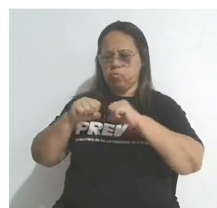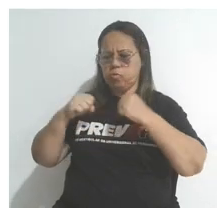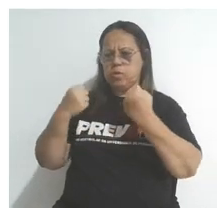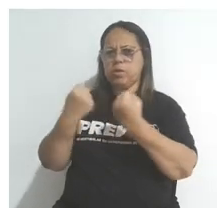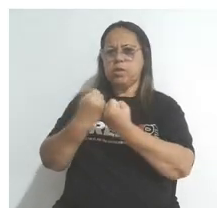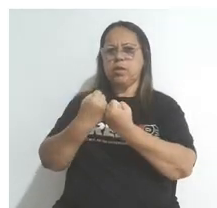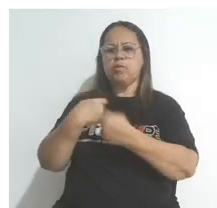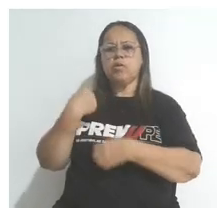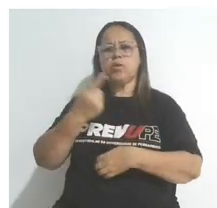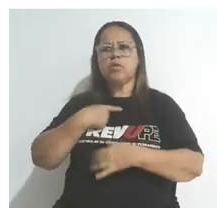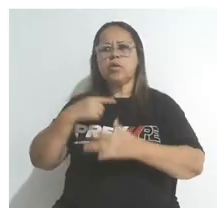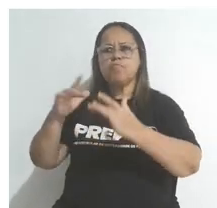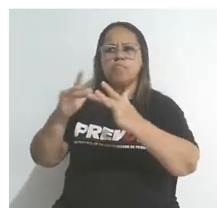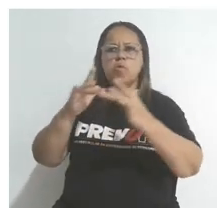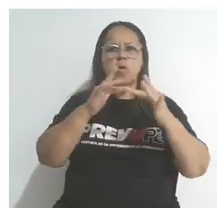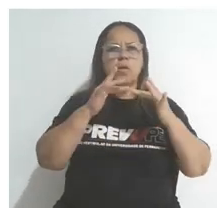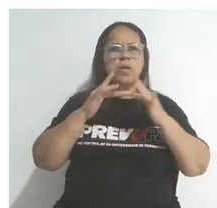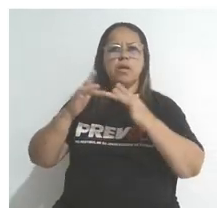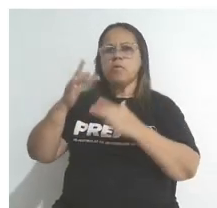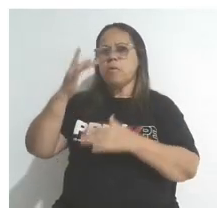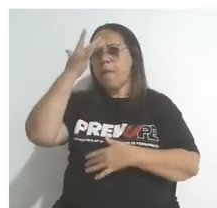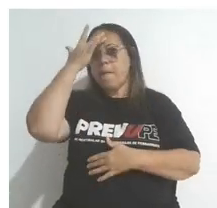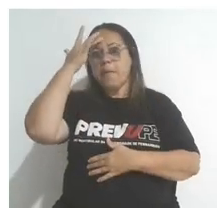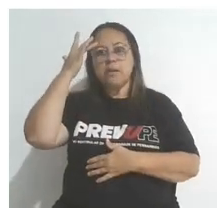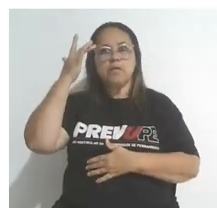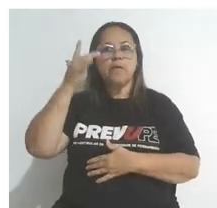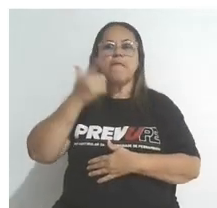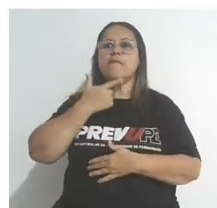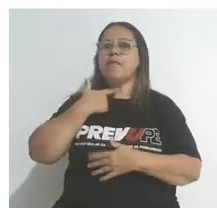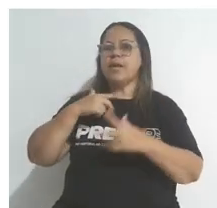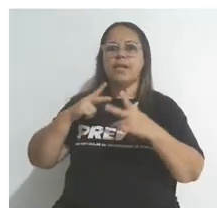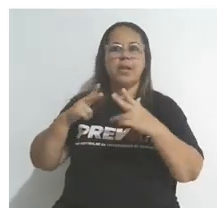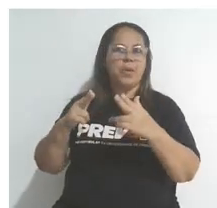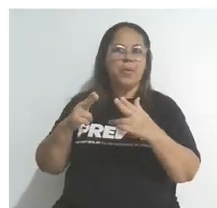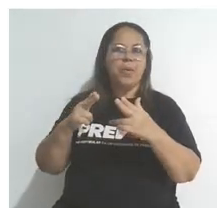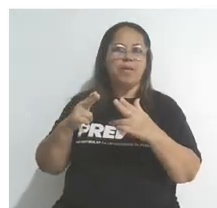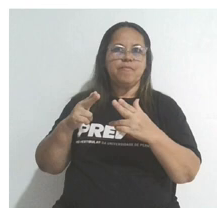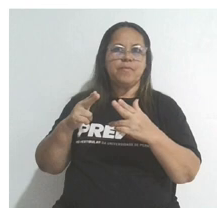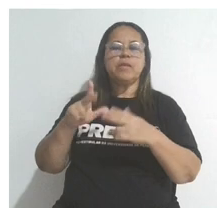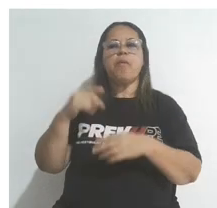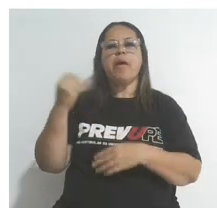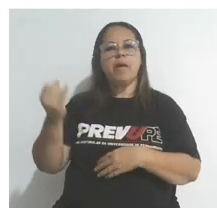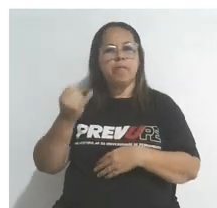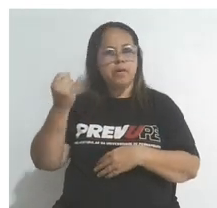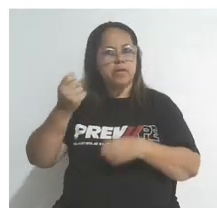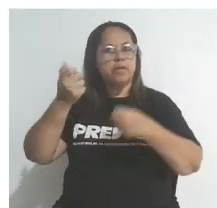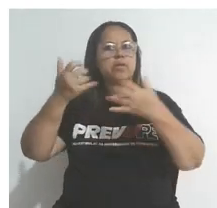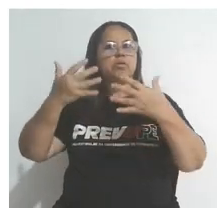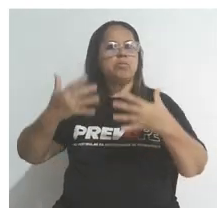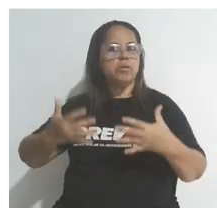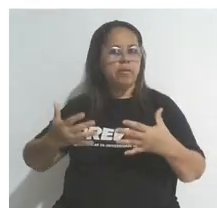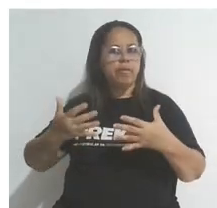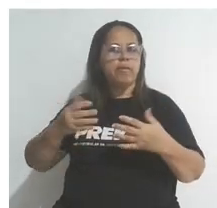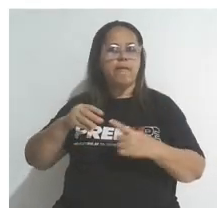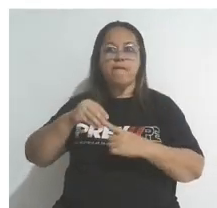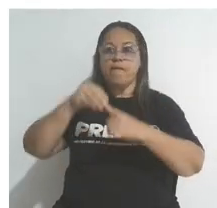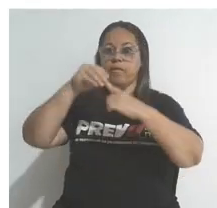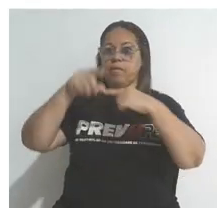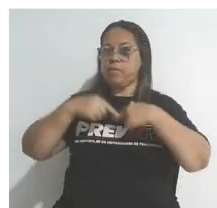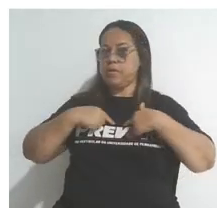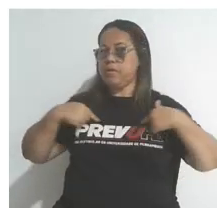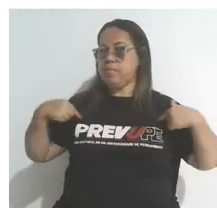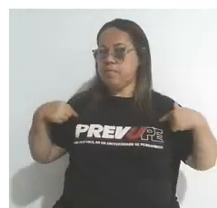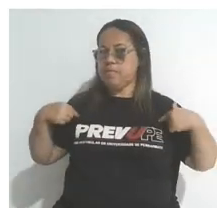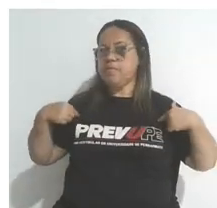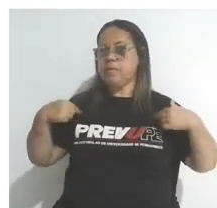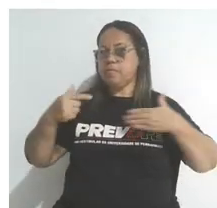ao qual nós estamos em pleno contato com pessoas que têm o mesmo objetivo que a gente. Diante disso, é imprescindível destacar o papel fundamental que o